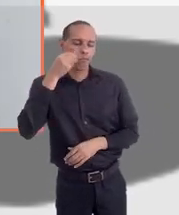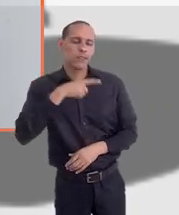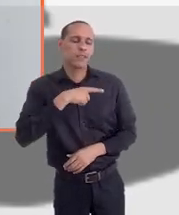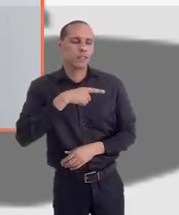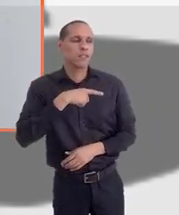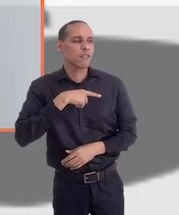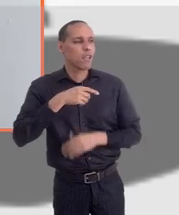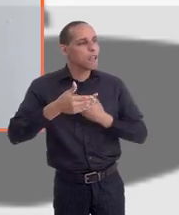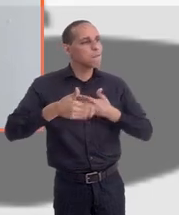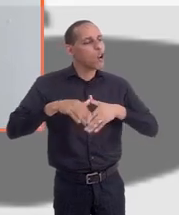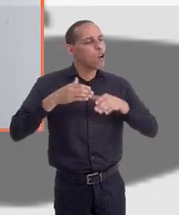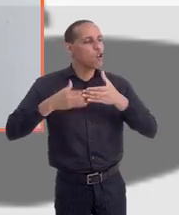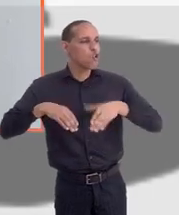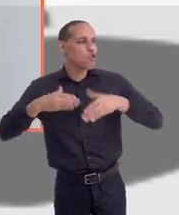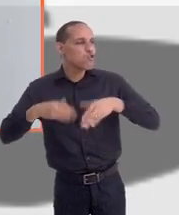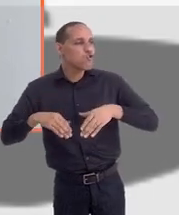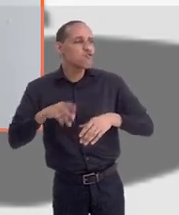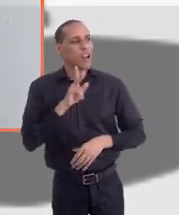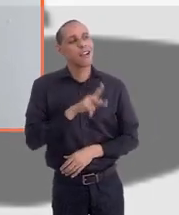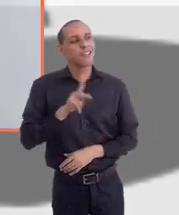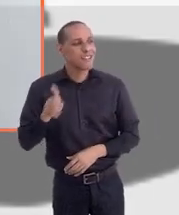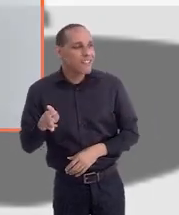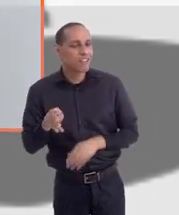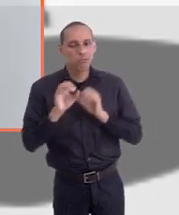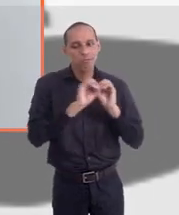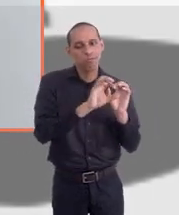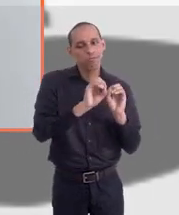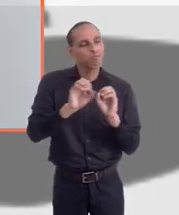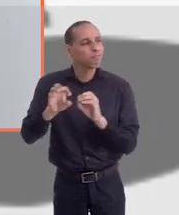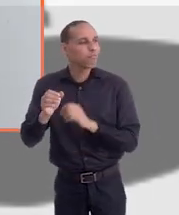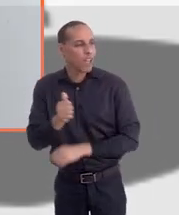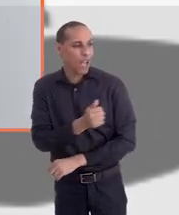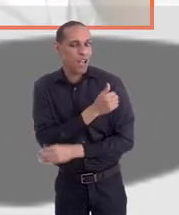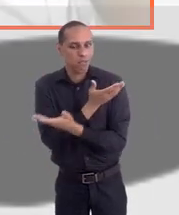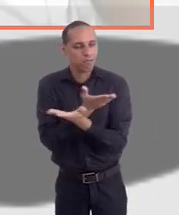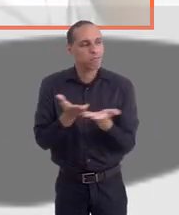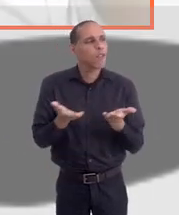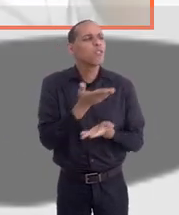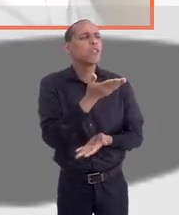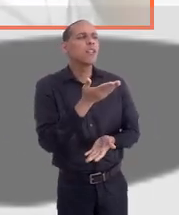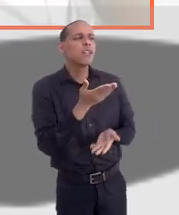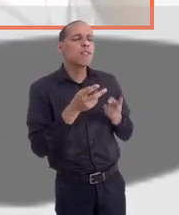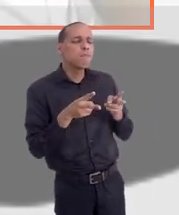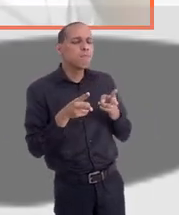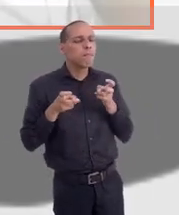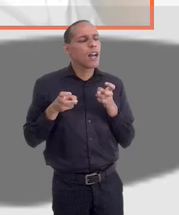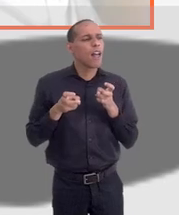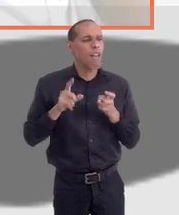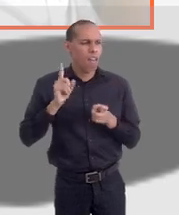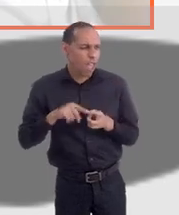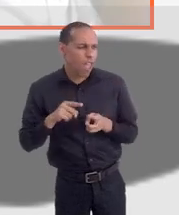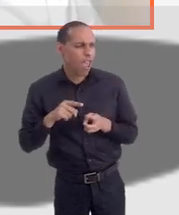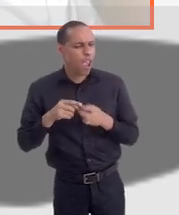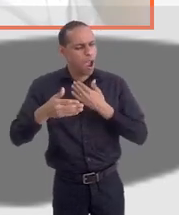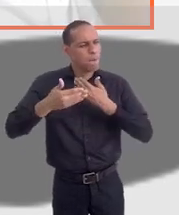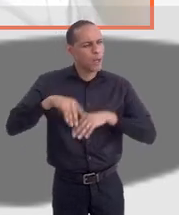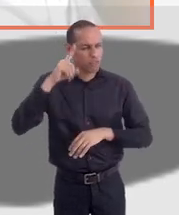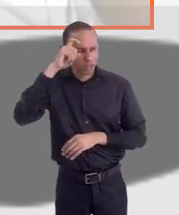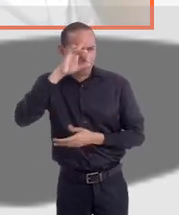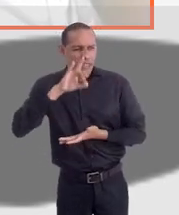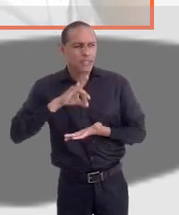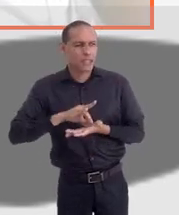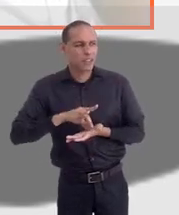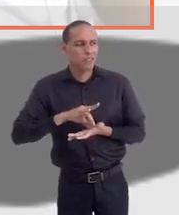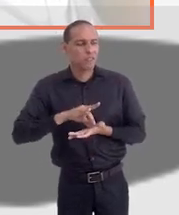experiência em provas de concurso, professor orientando alunos, o que você conseguiu identificar? Foi realmente uma prova mais